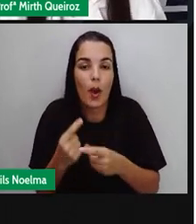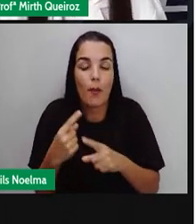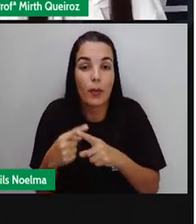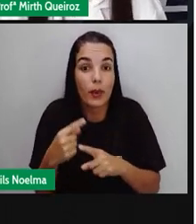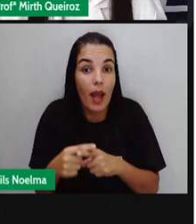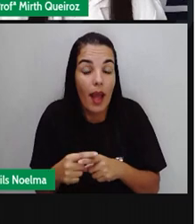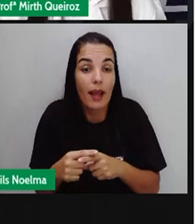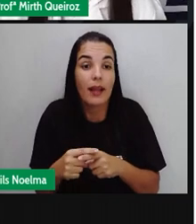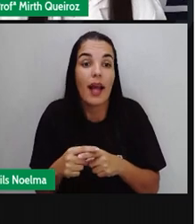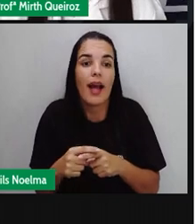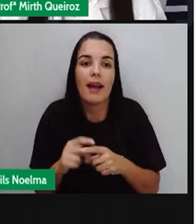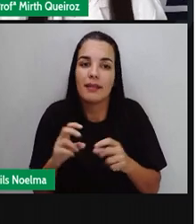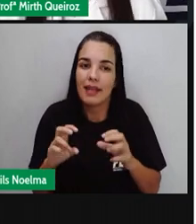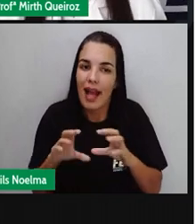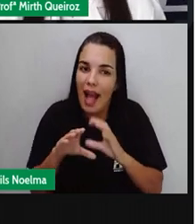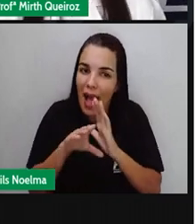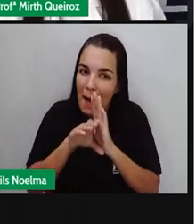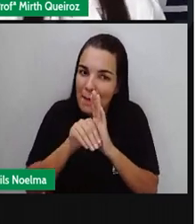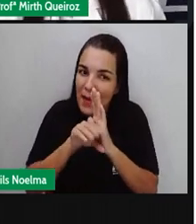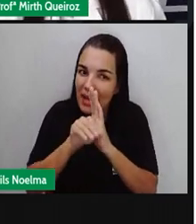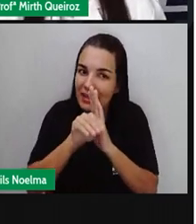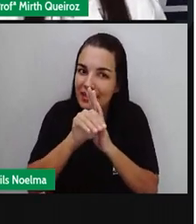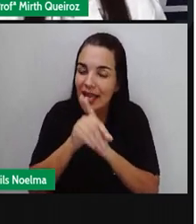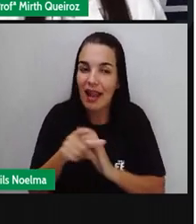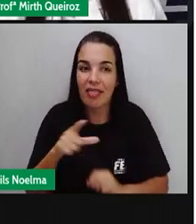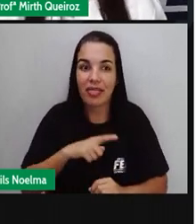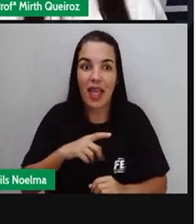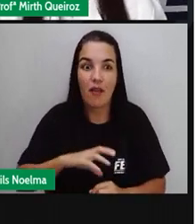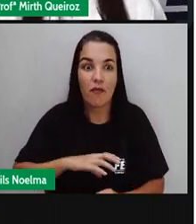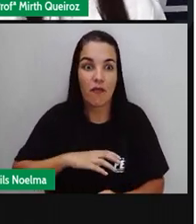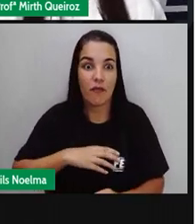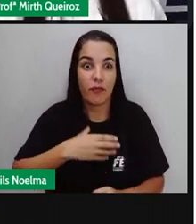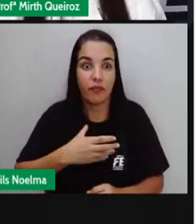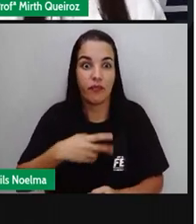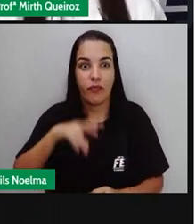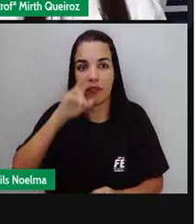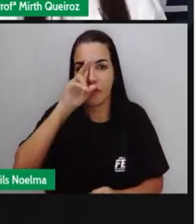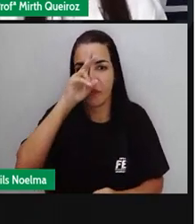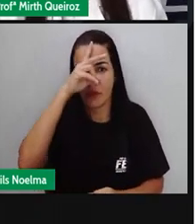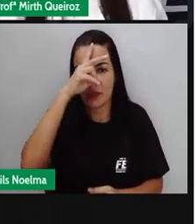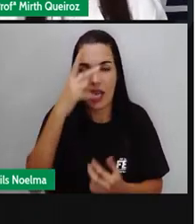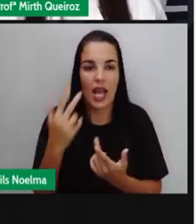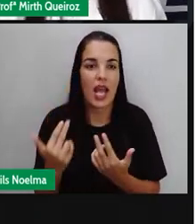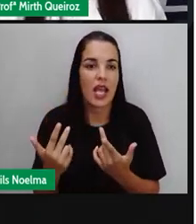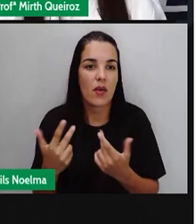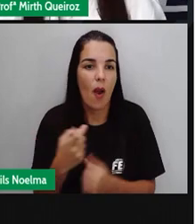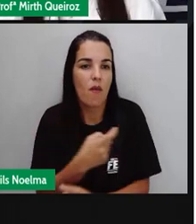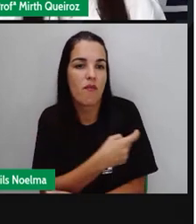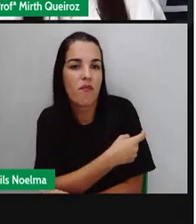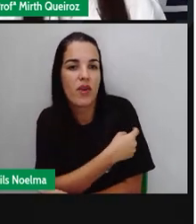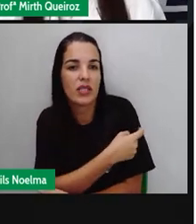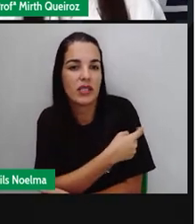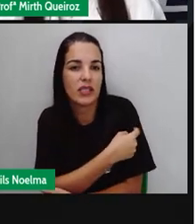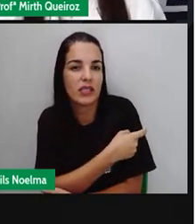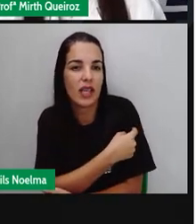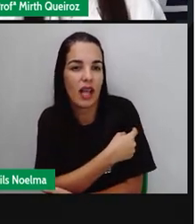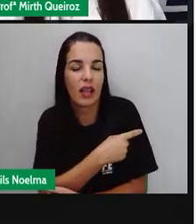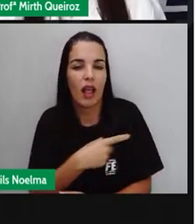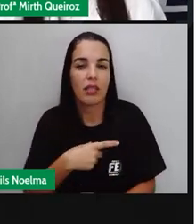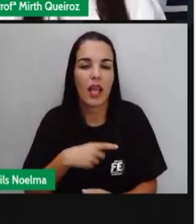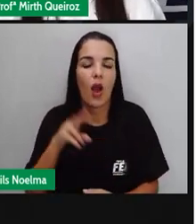bactéria, ela ganhou resistência ao medicamento. Você é com uma vacina. Algumas vacinas se